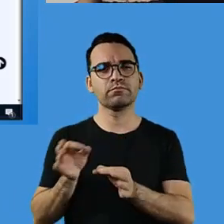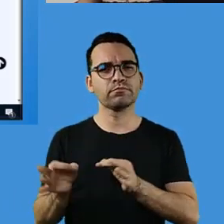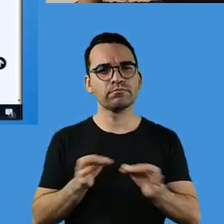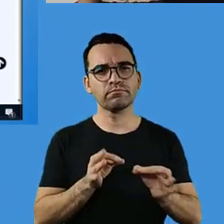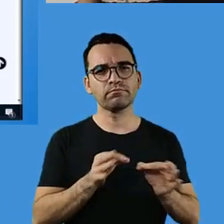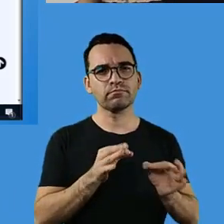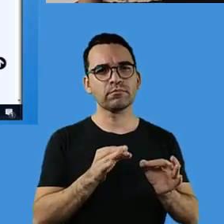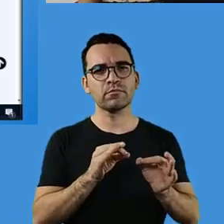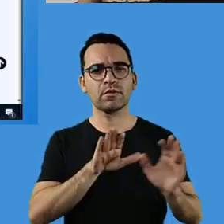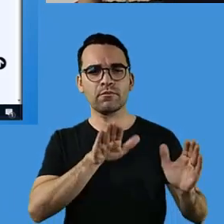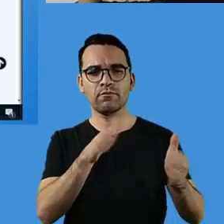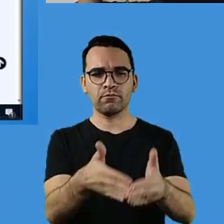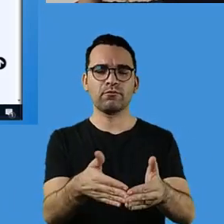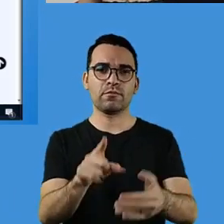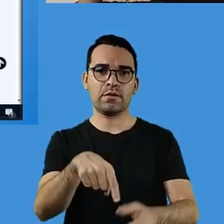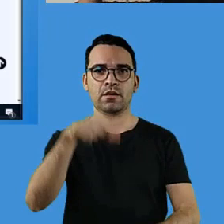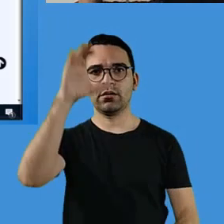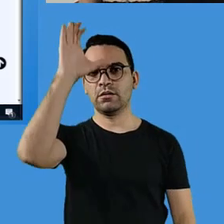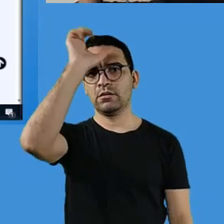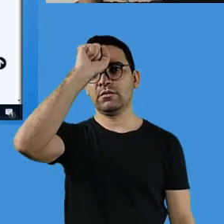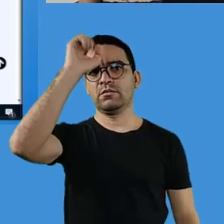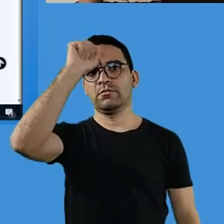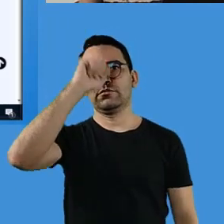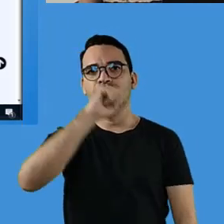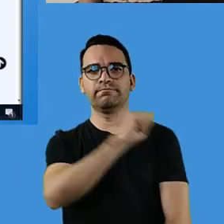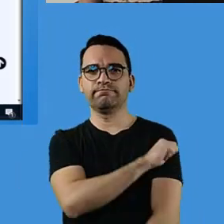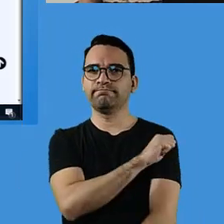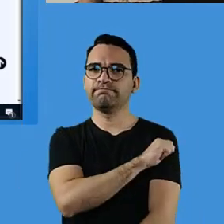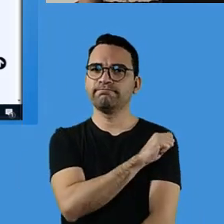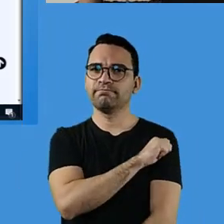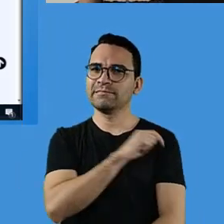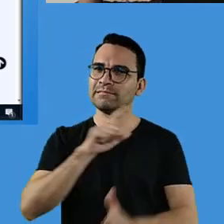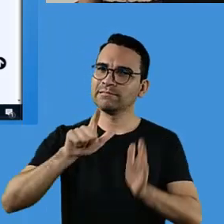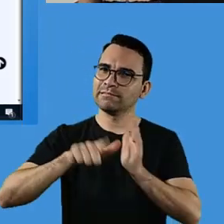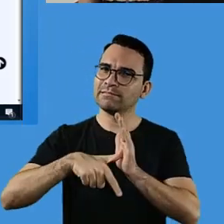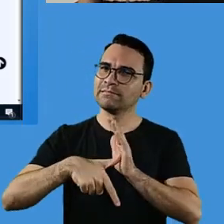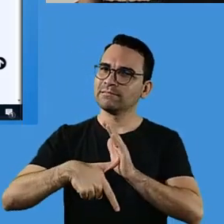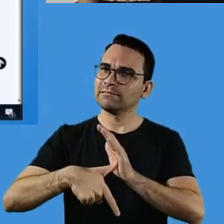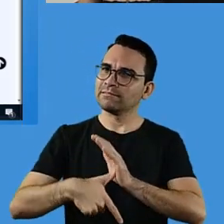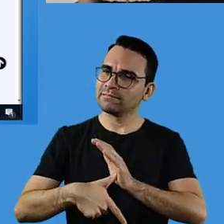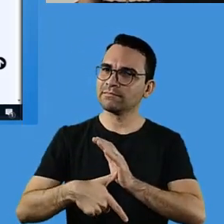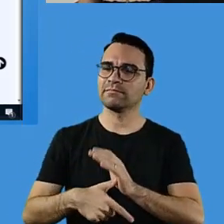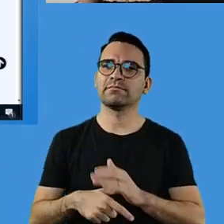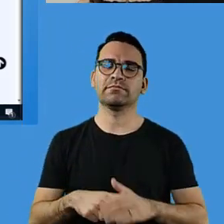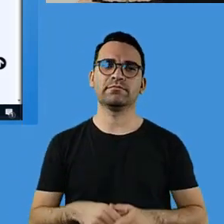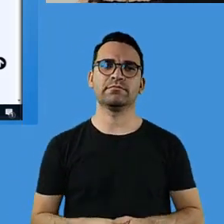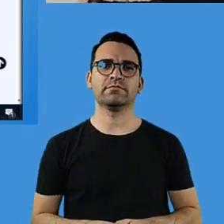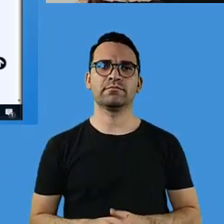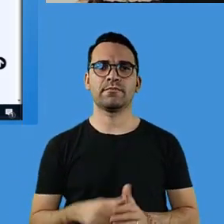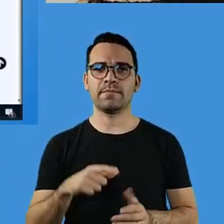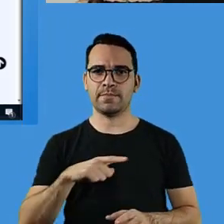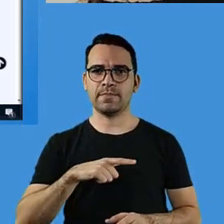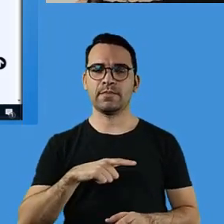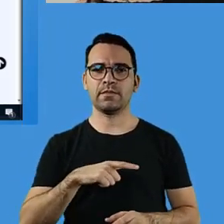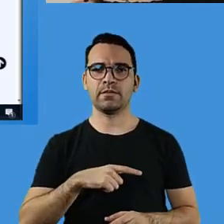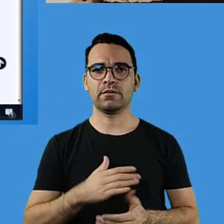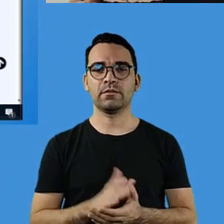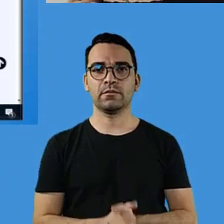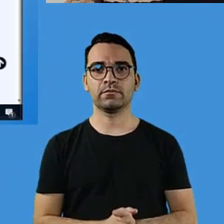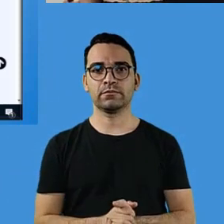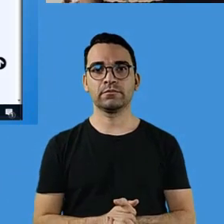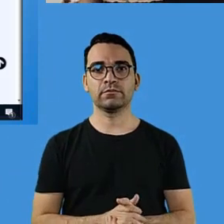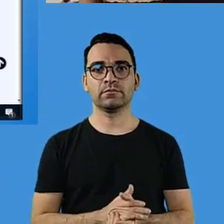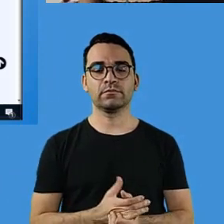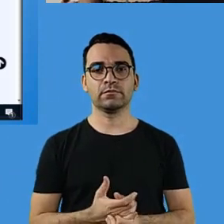aí na aprendizagem dos alunos, na retomada do que ficou para trás. Então, em nome, né?